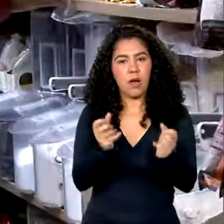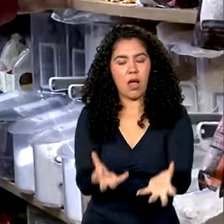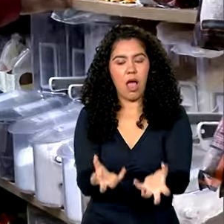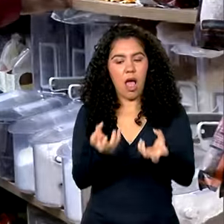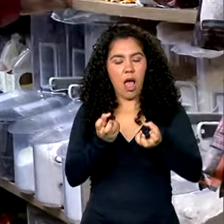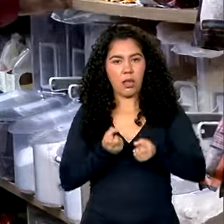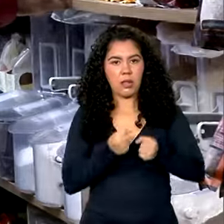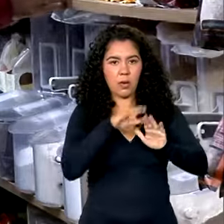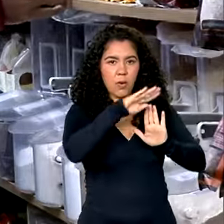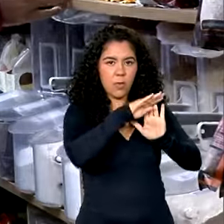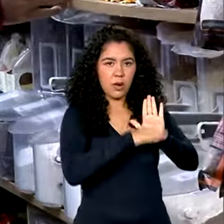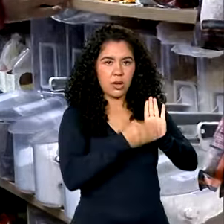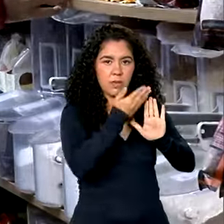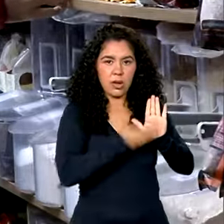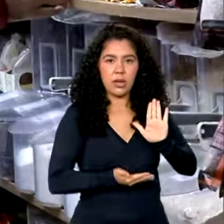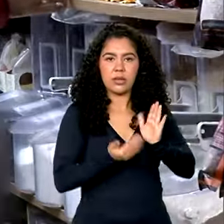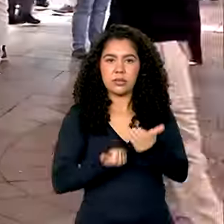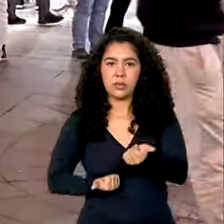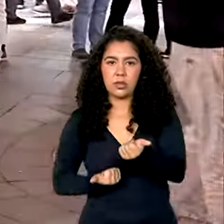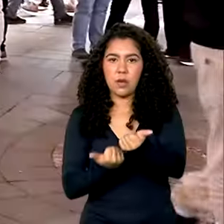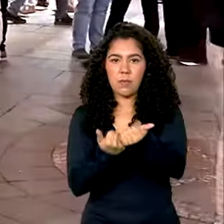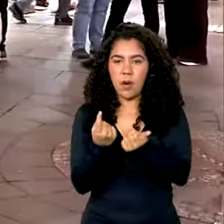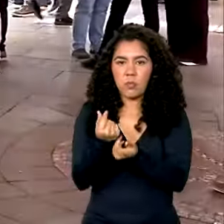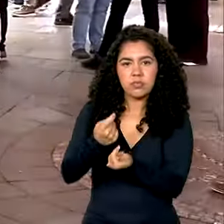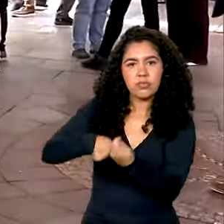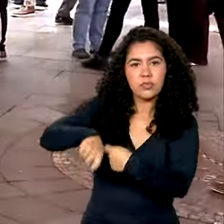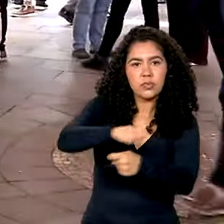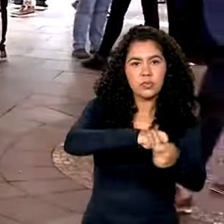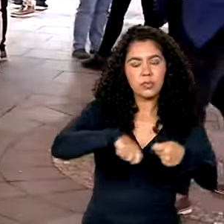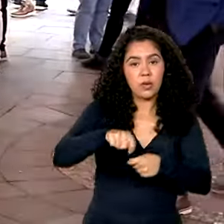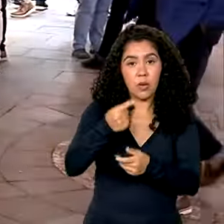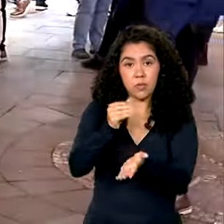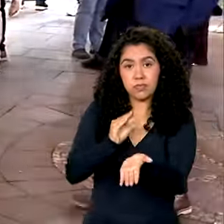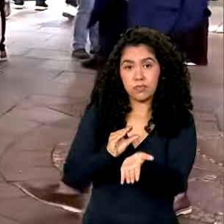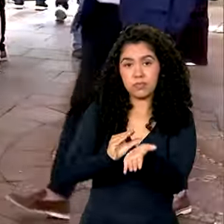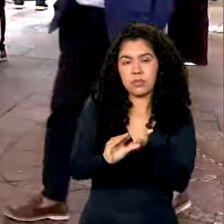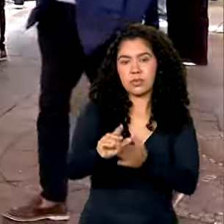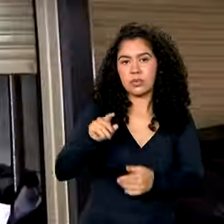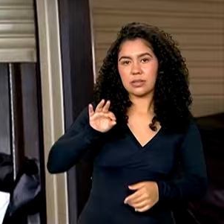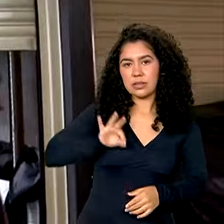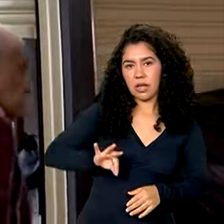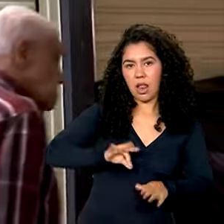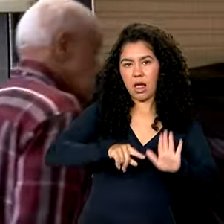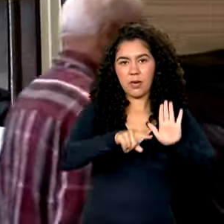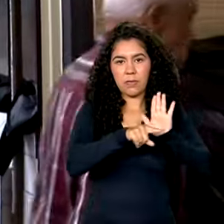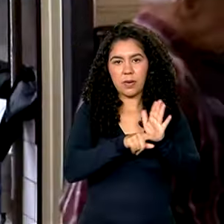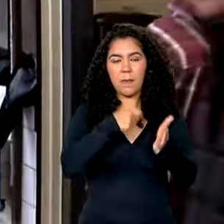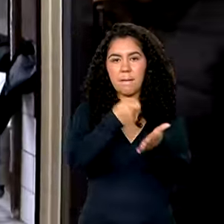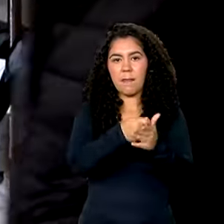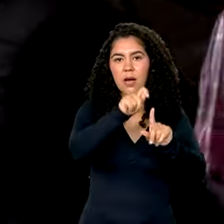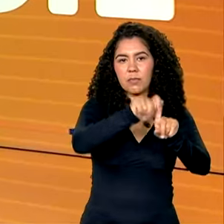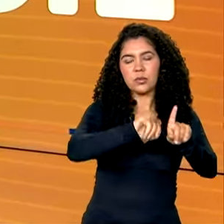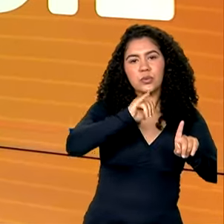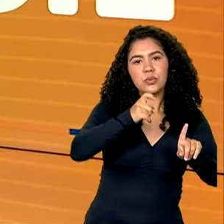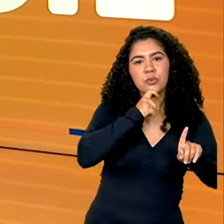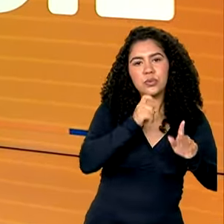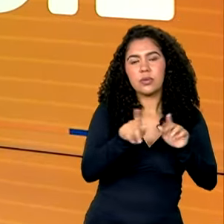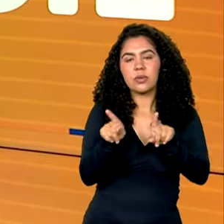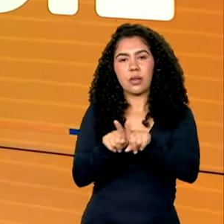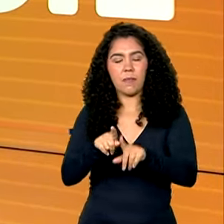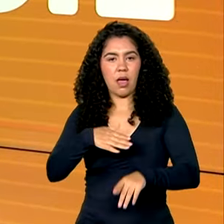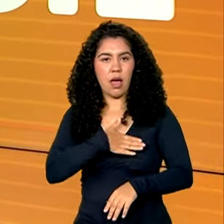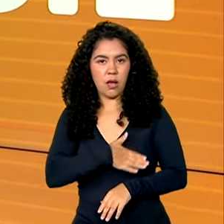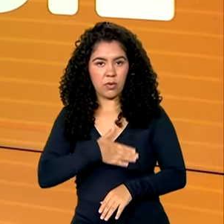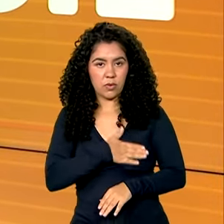financeiro a trabalhadores. Suporte emergencial de um salário mínimo será pago em julho e agosto. E